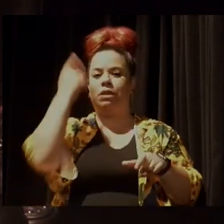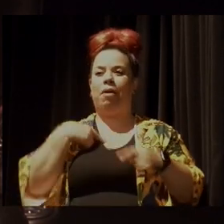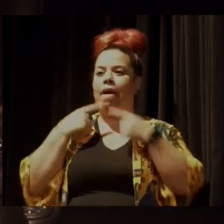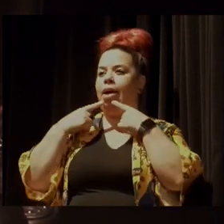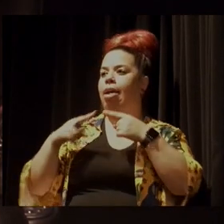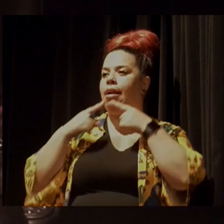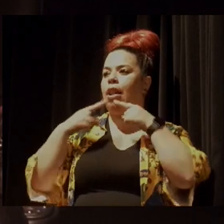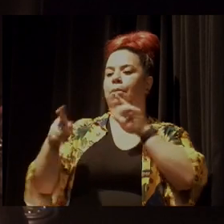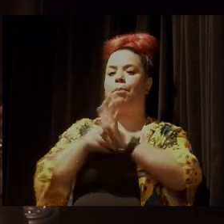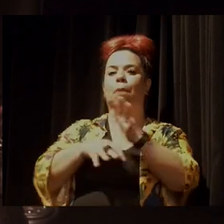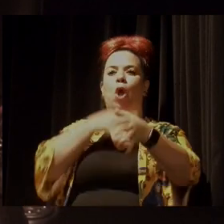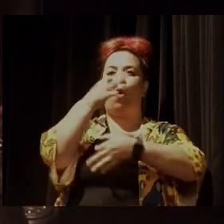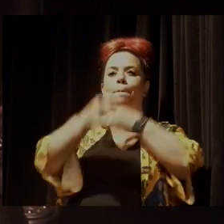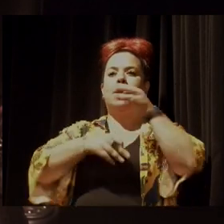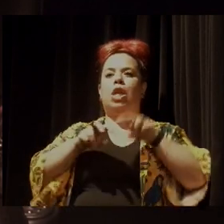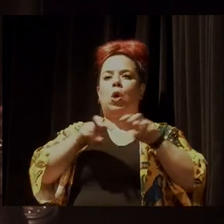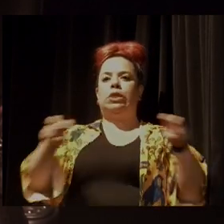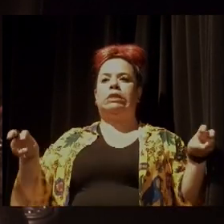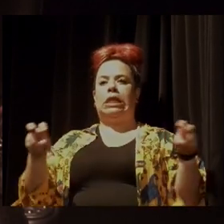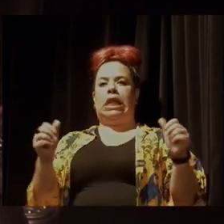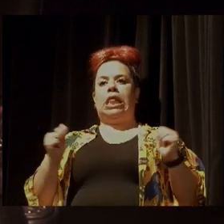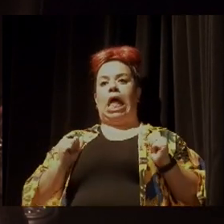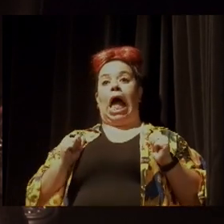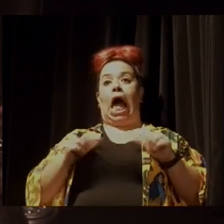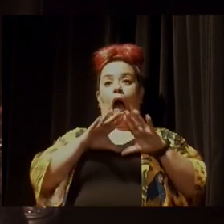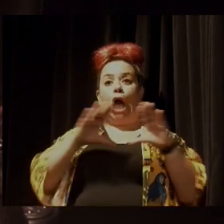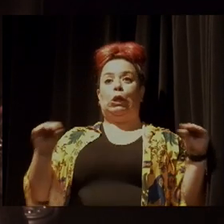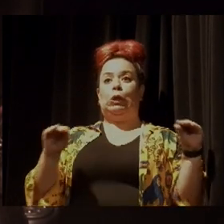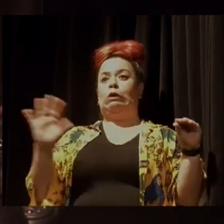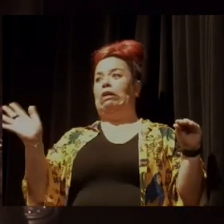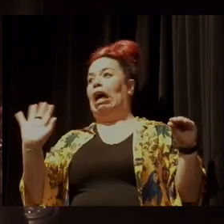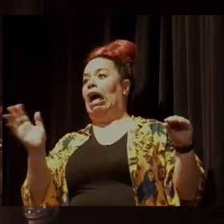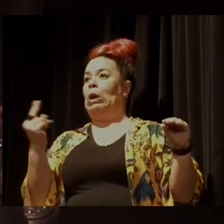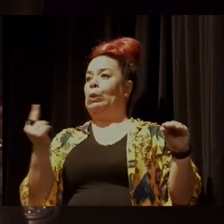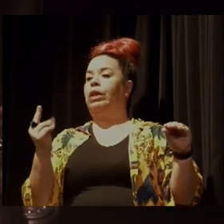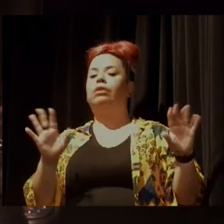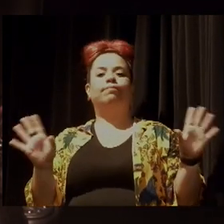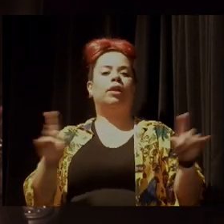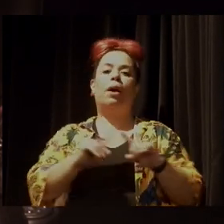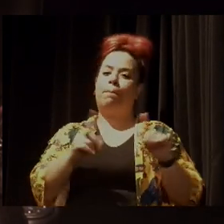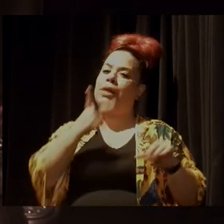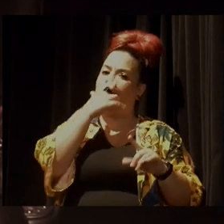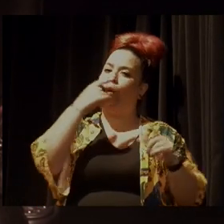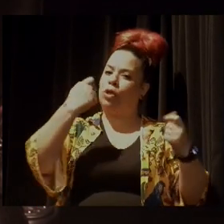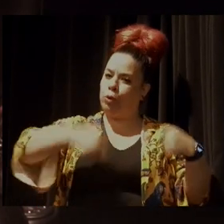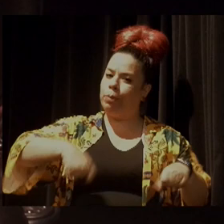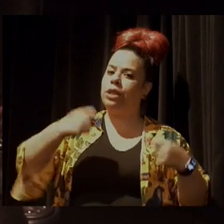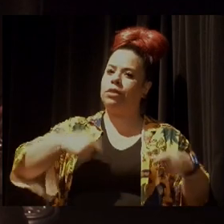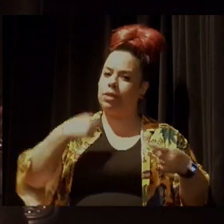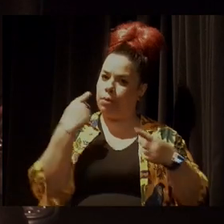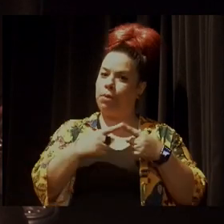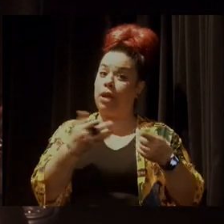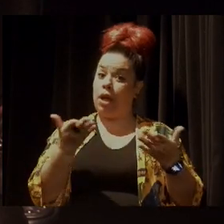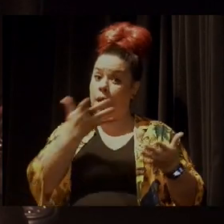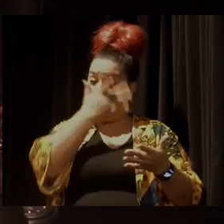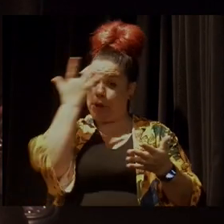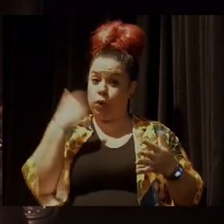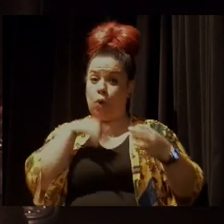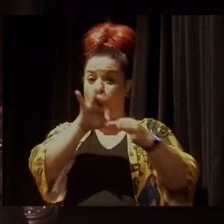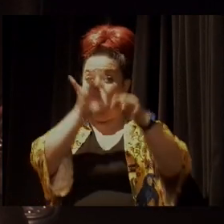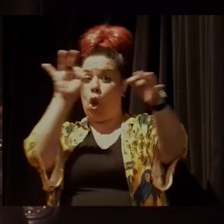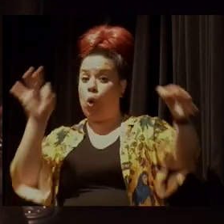de sofá, eu acho que ela ainda é extremamente necessária e para quem está longe de Brasília, ela é uma das formas mais